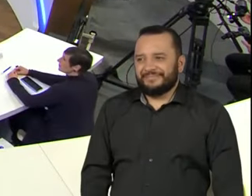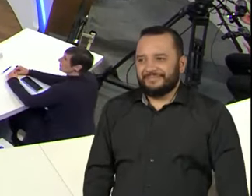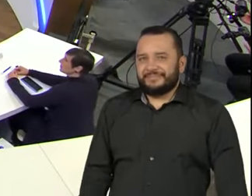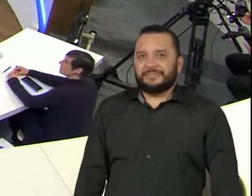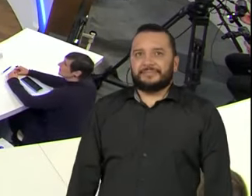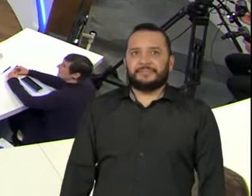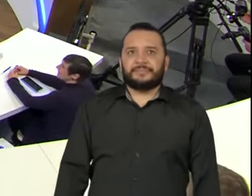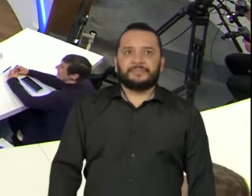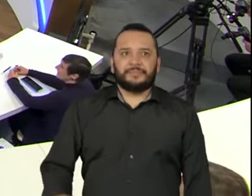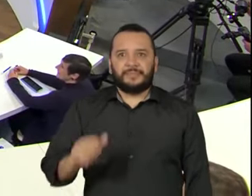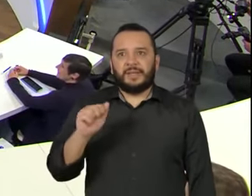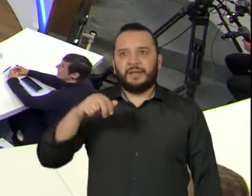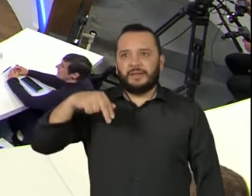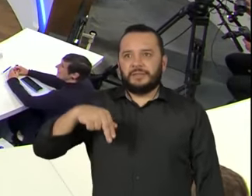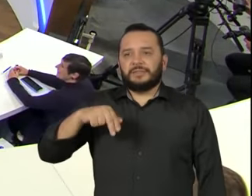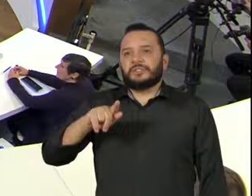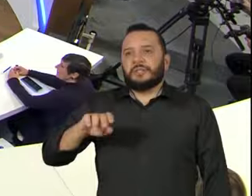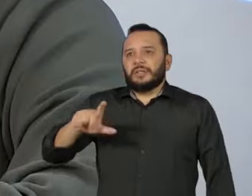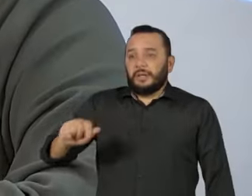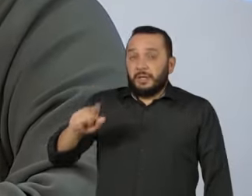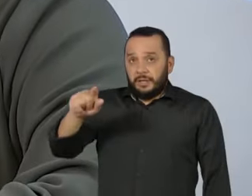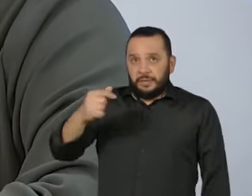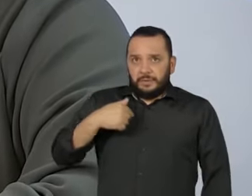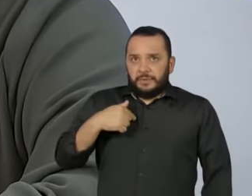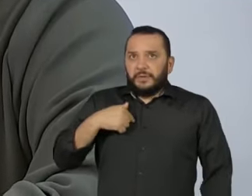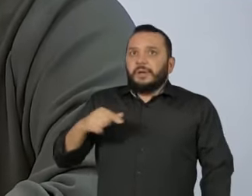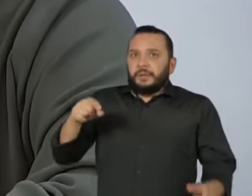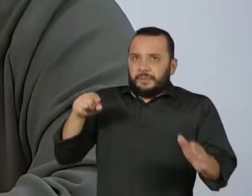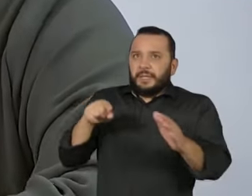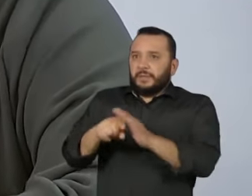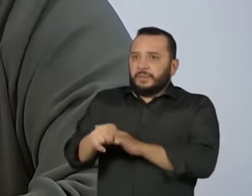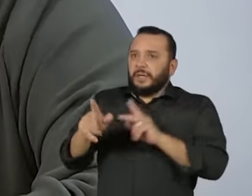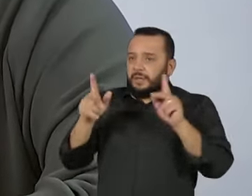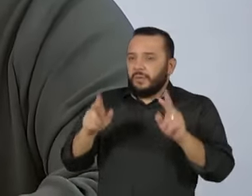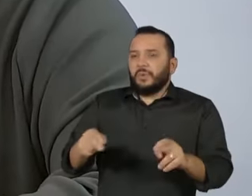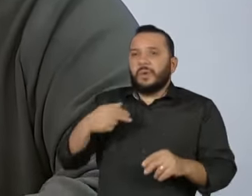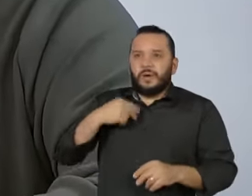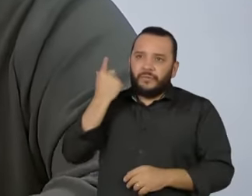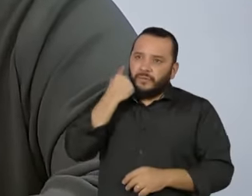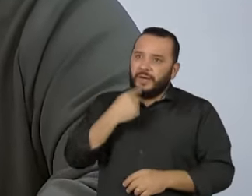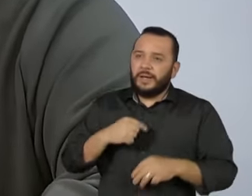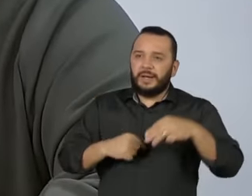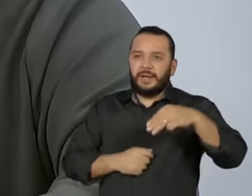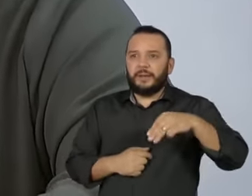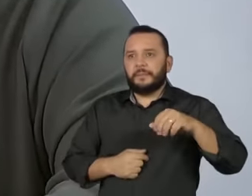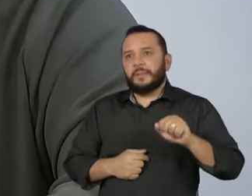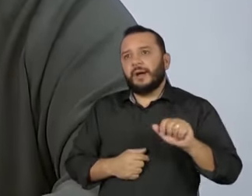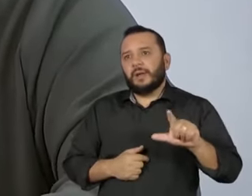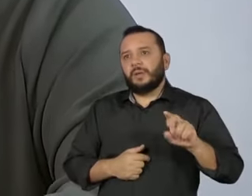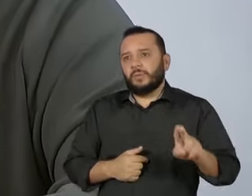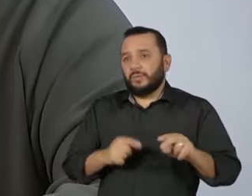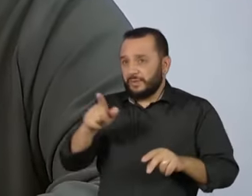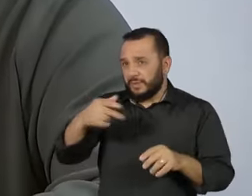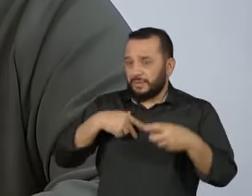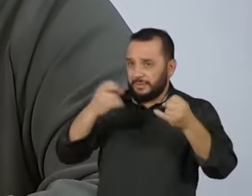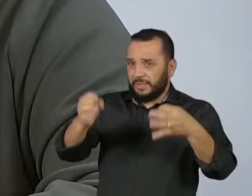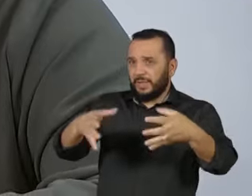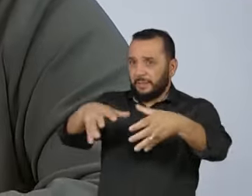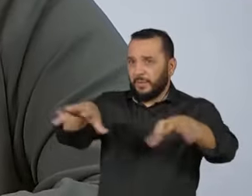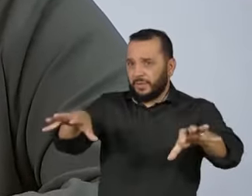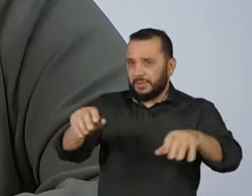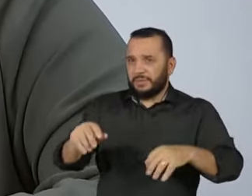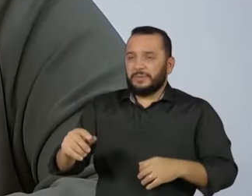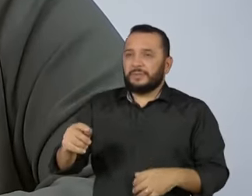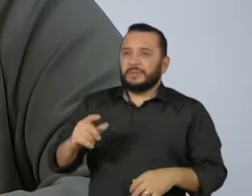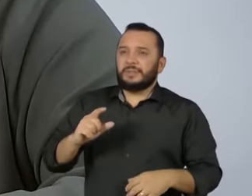eu vou reforçar, boa noite, a pergunta da Malu e da Vera. Sempre que se fala em polarização, surge uma crítica de